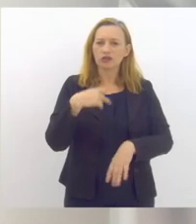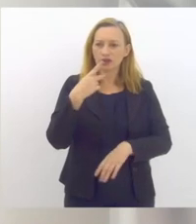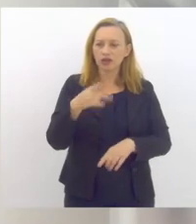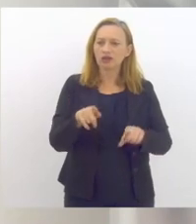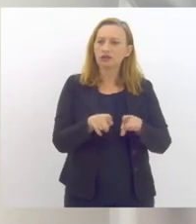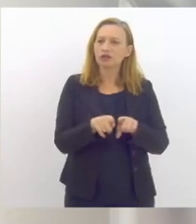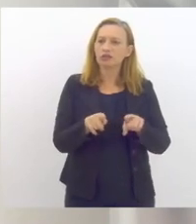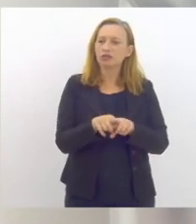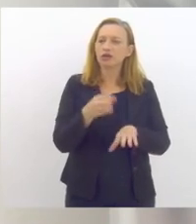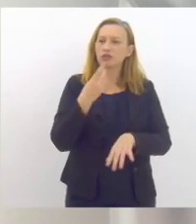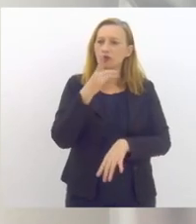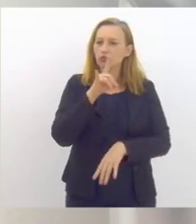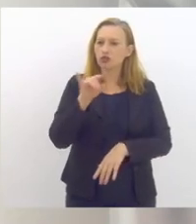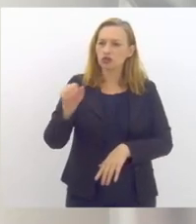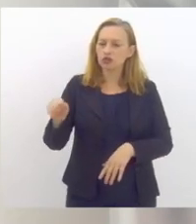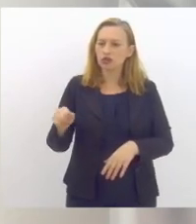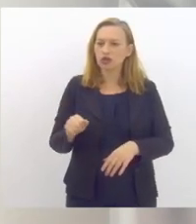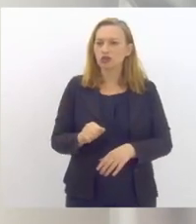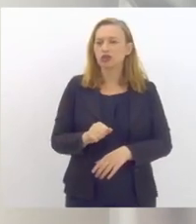Bom dia, Ana.